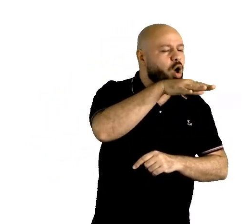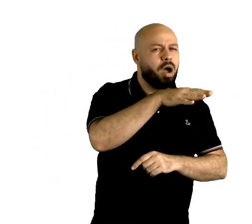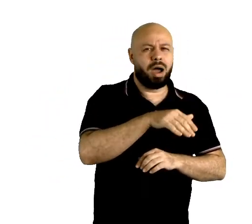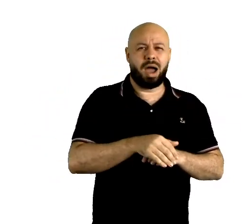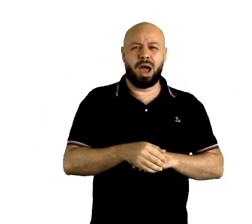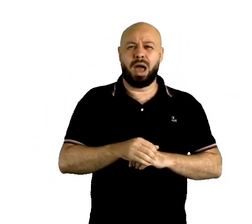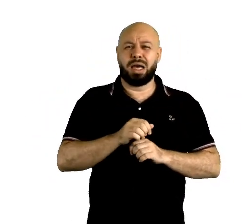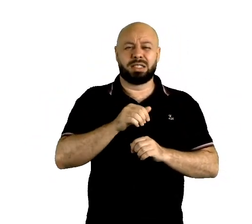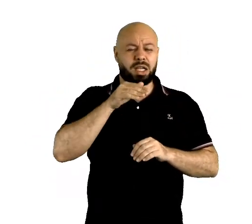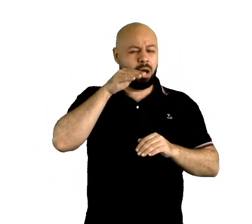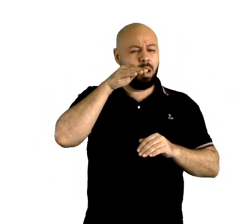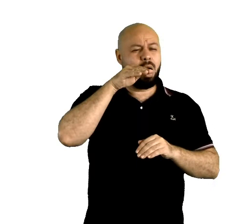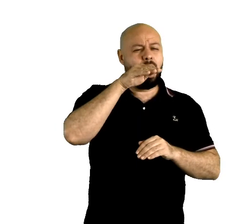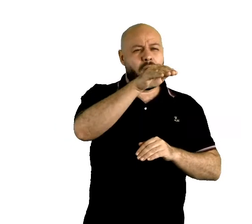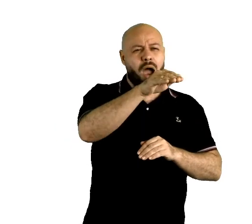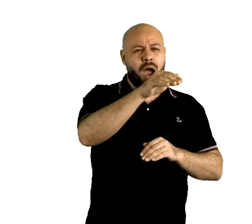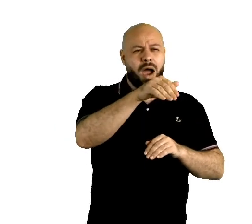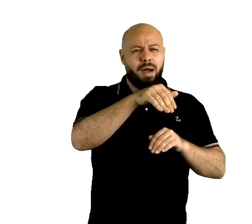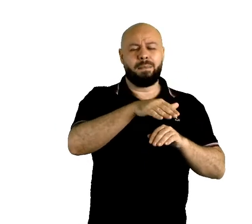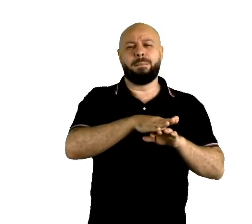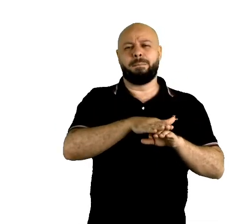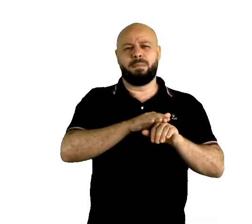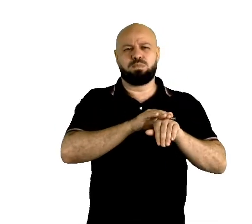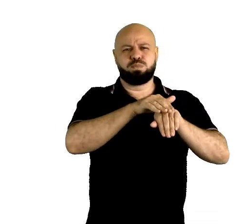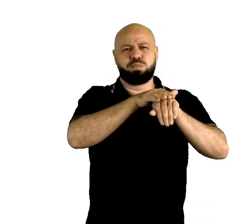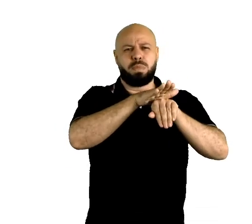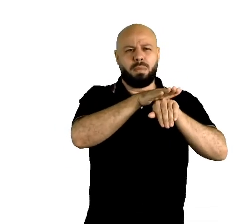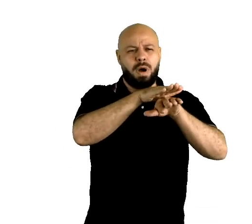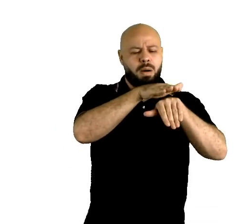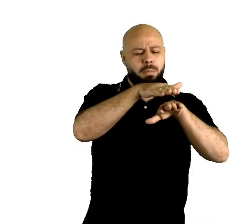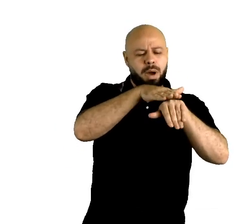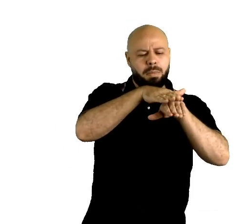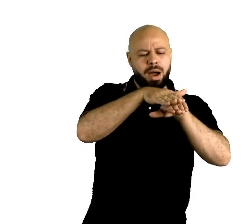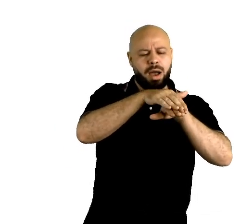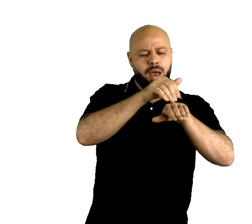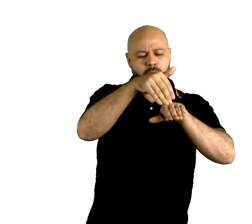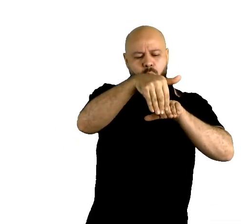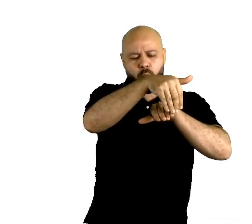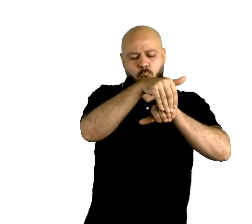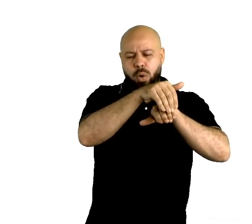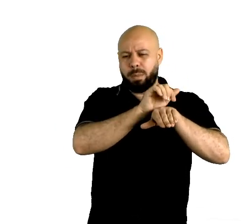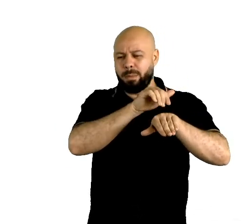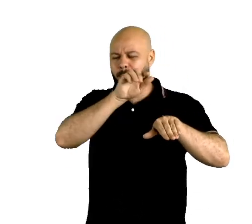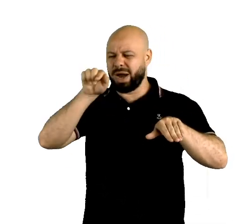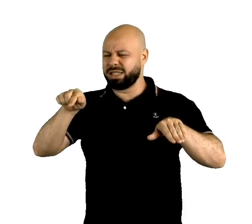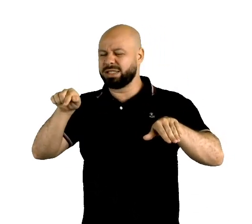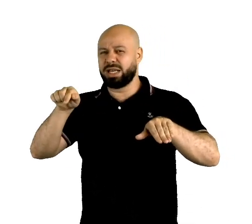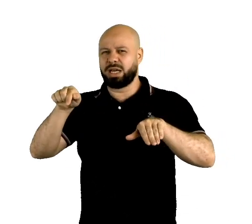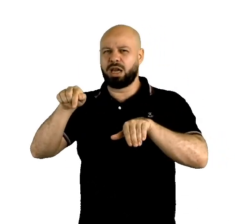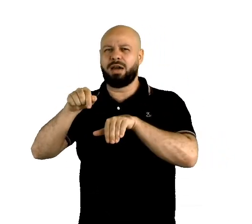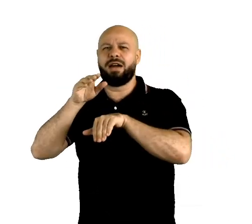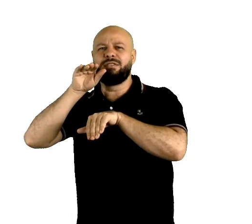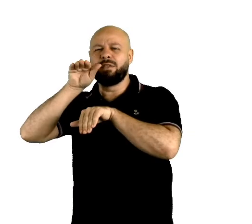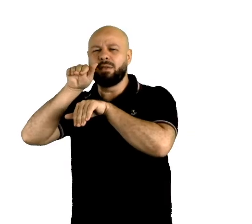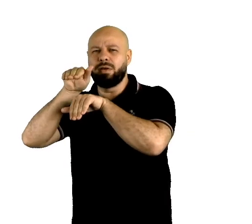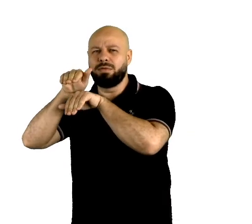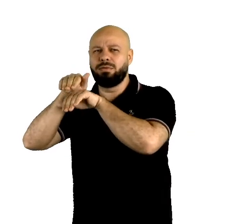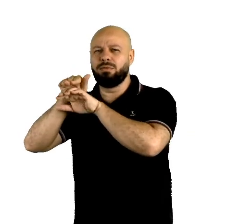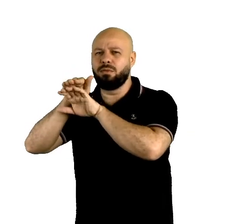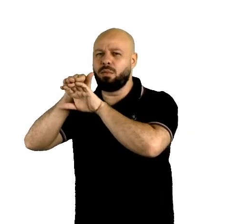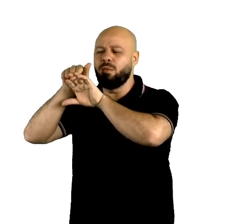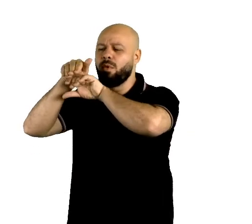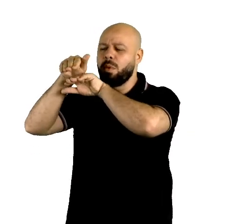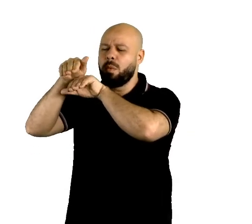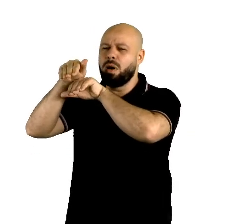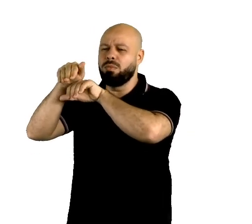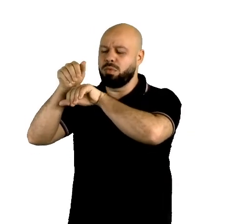bem rente mesmo, assim, a parte frontal da sua boca. Enquanto no inglês americano, né? O can't, ele